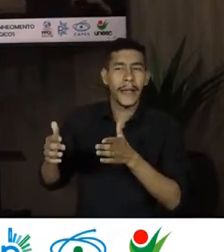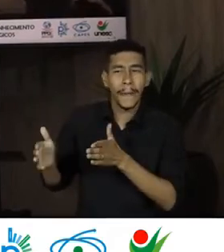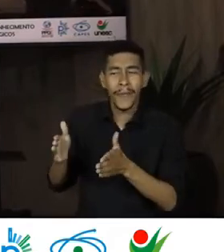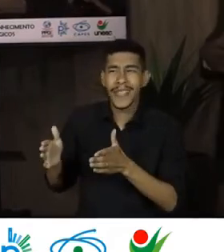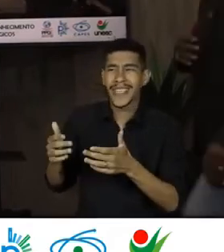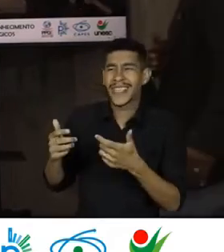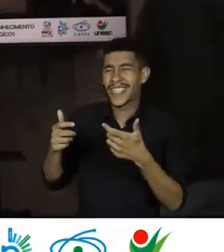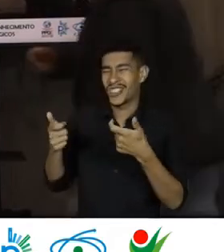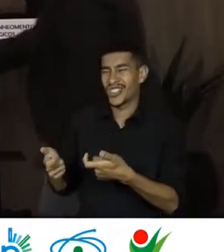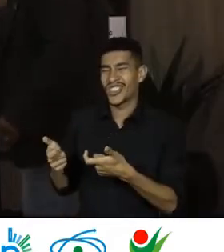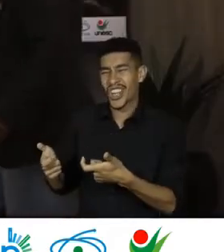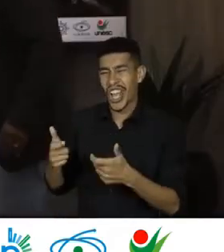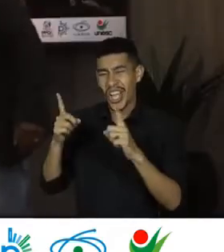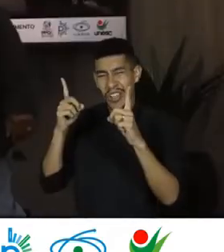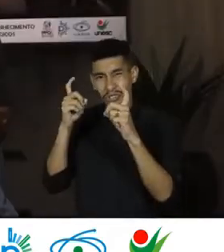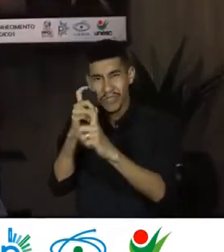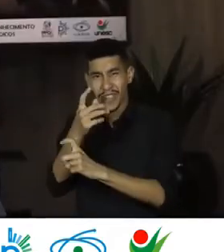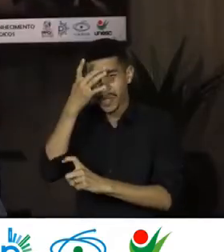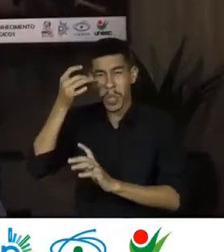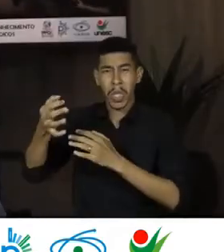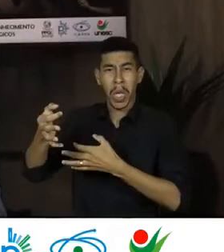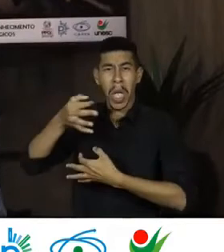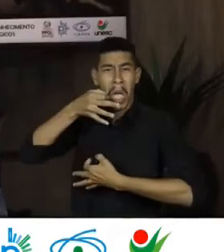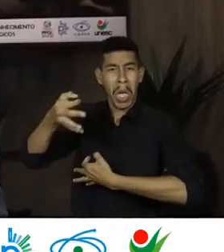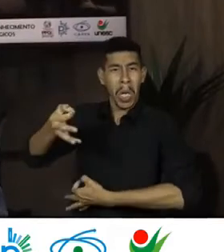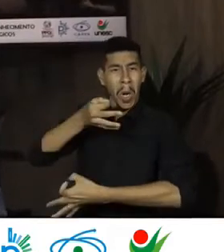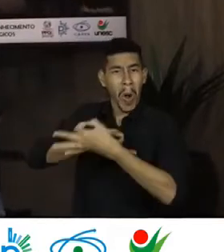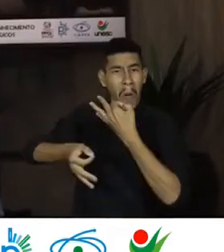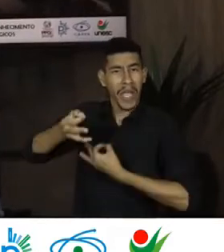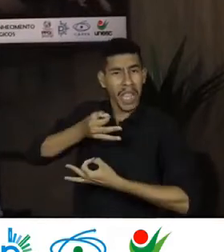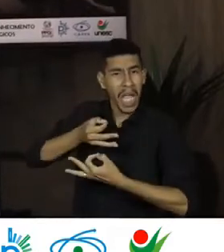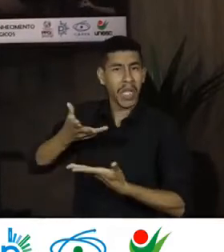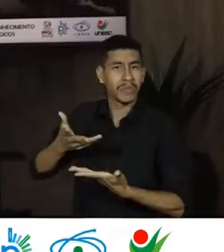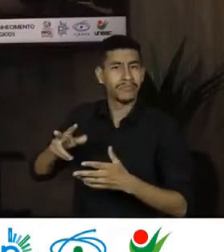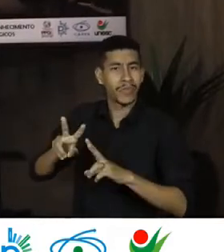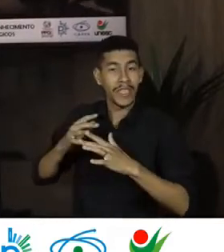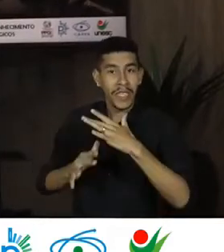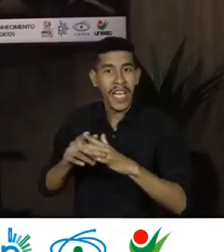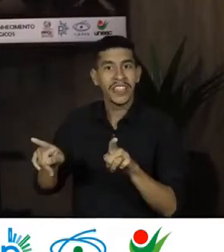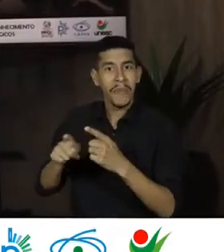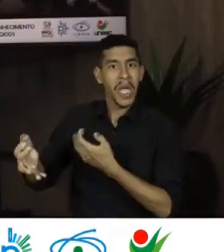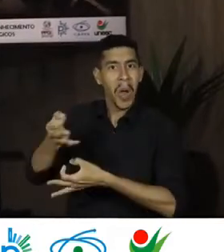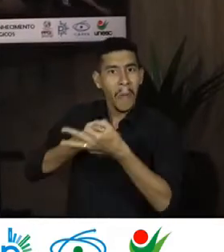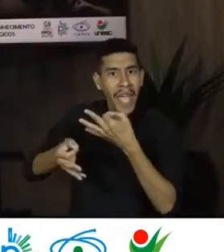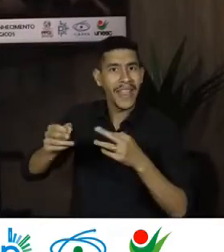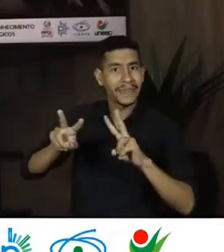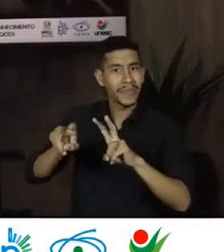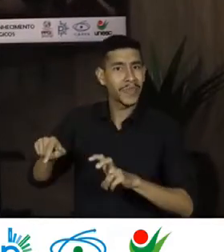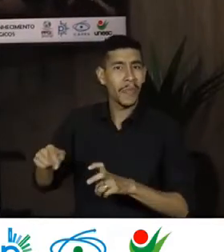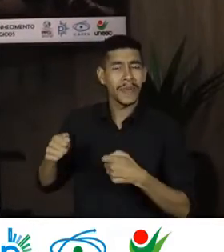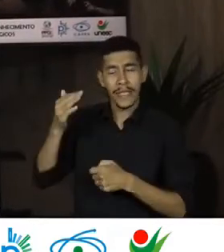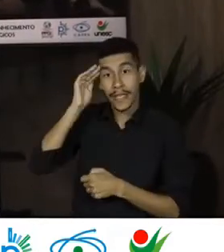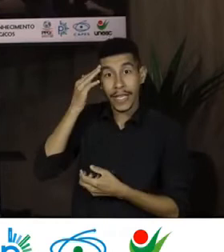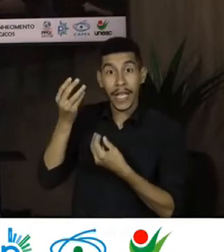vê As pessoas Se comentando As próprias Migrantes Se comentando E aí E A gente Tem que Compreender